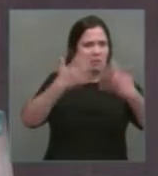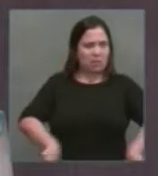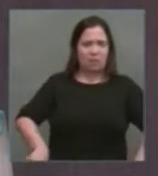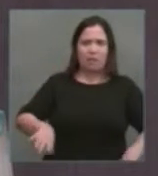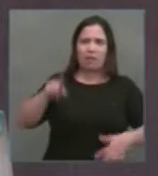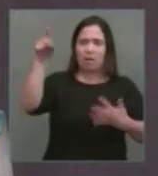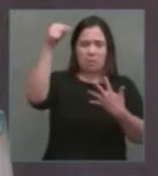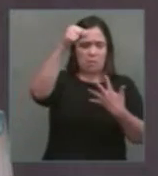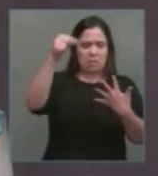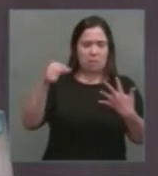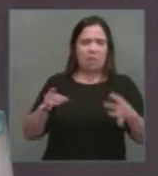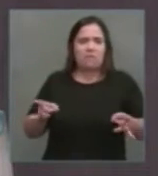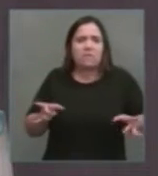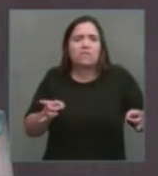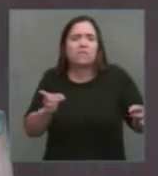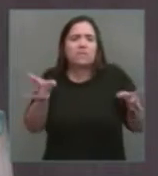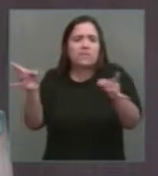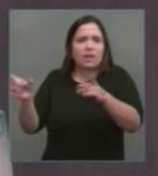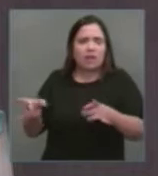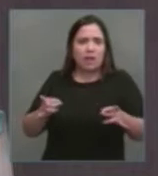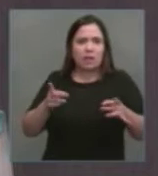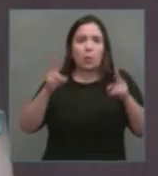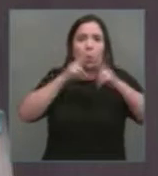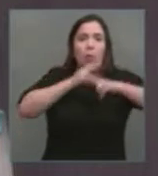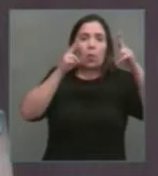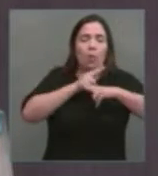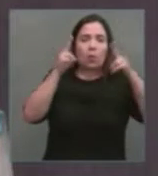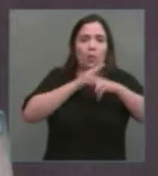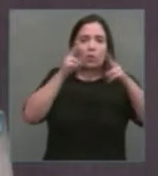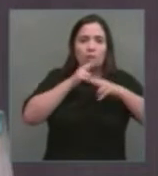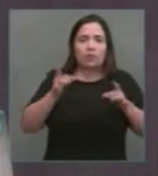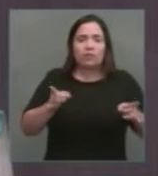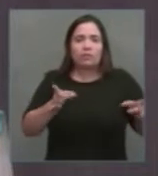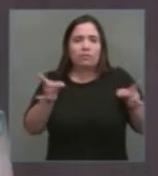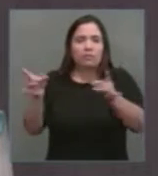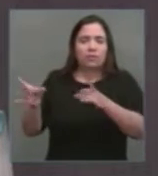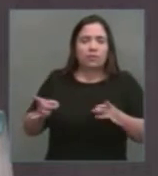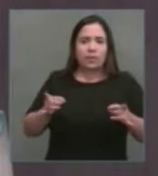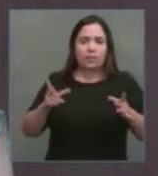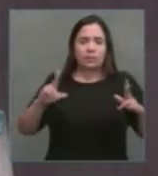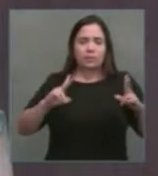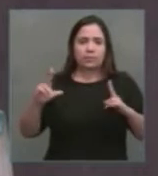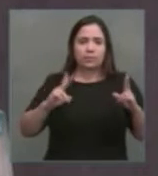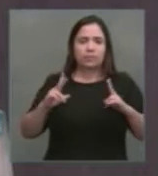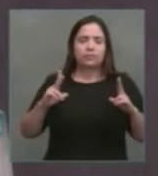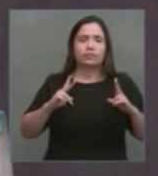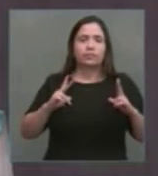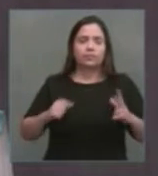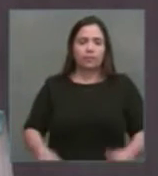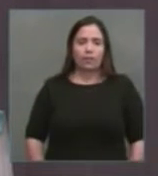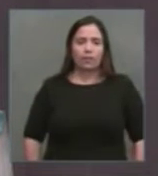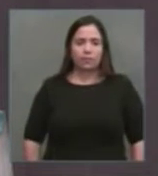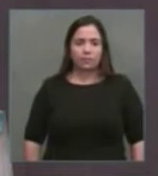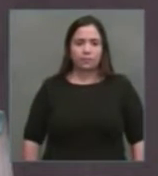de privatização acelerada, um pacote de privatização violento,